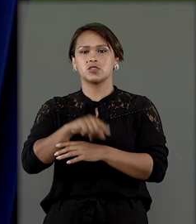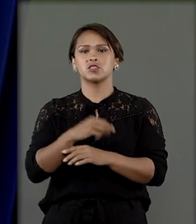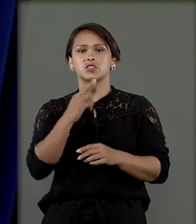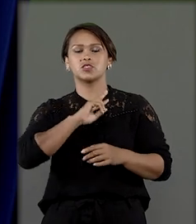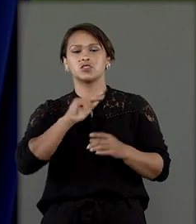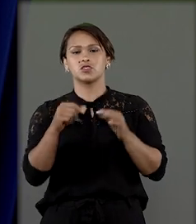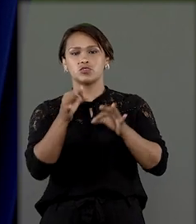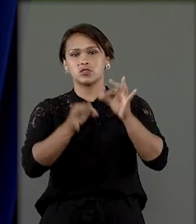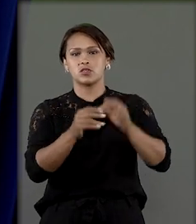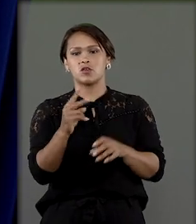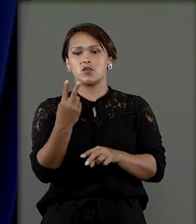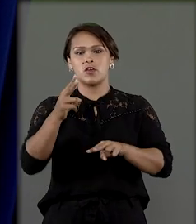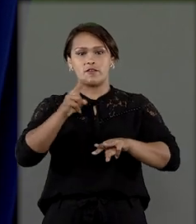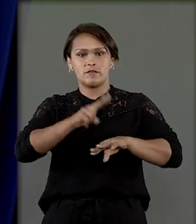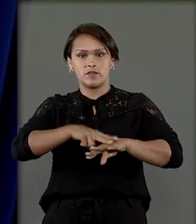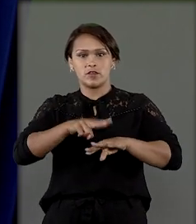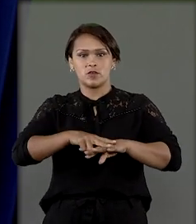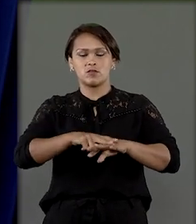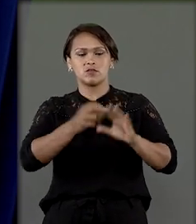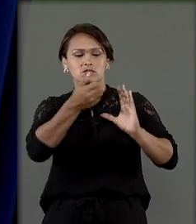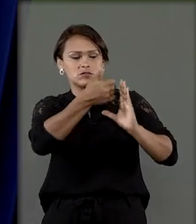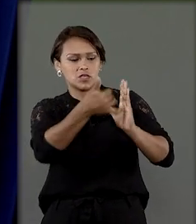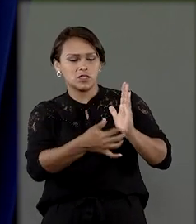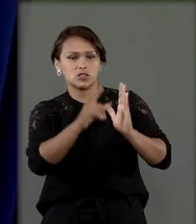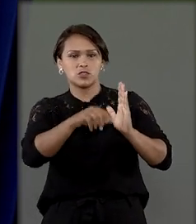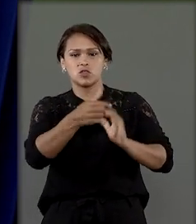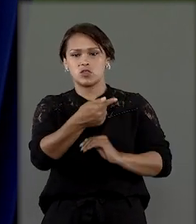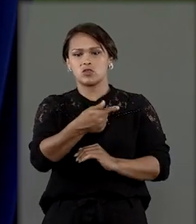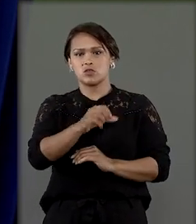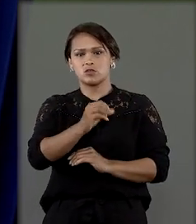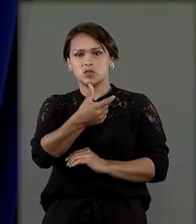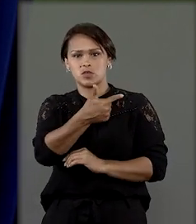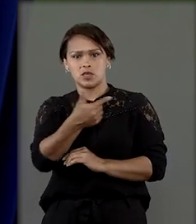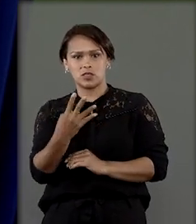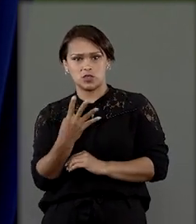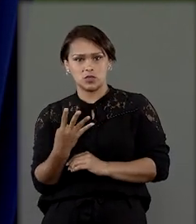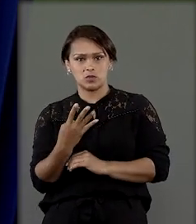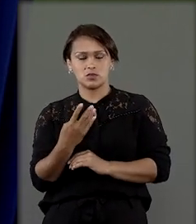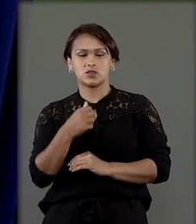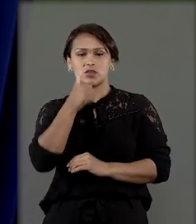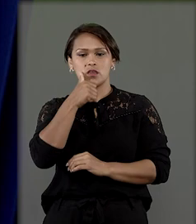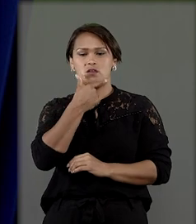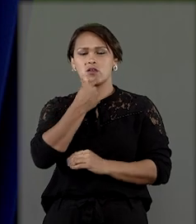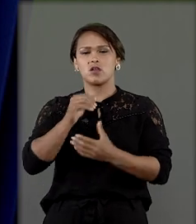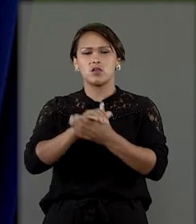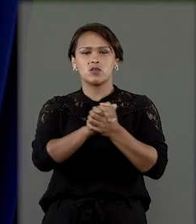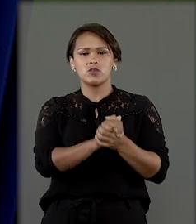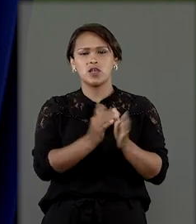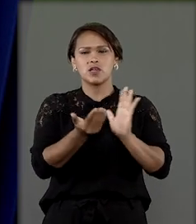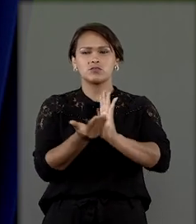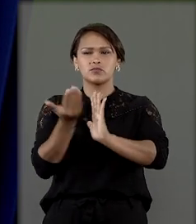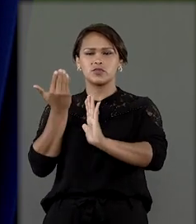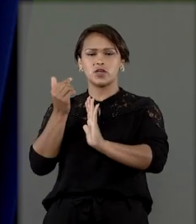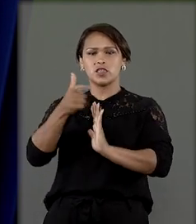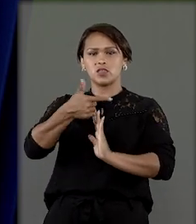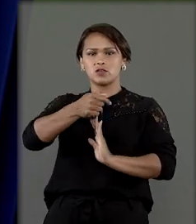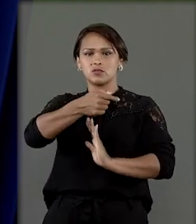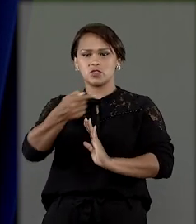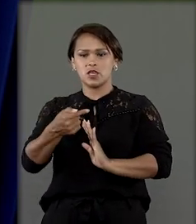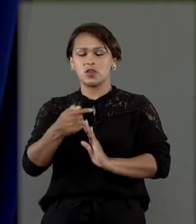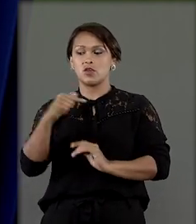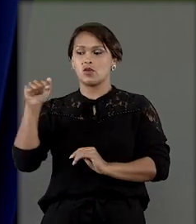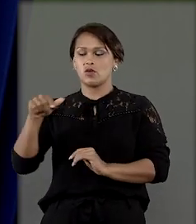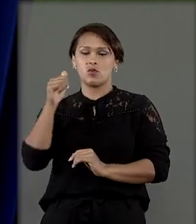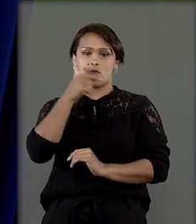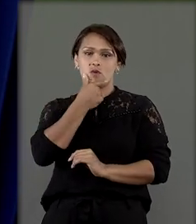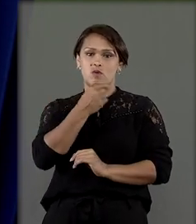inventário ajuizado por uma viúva. Em escritura pública, em 2014, o casal declarou que mantinha a união estável desde 2007, quando o